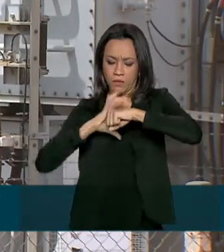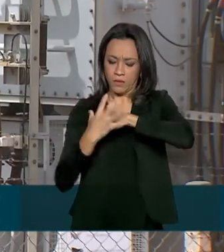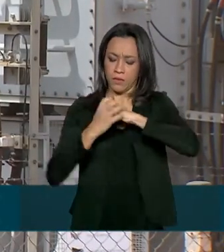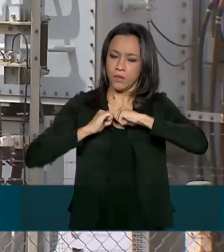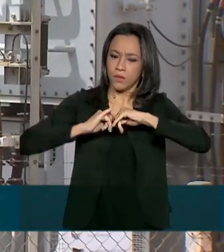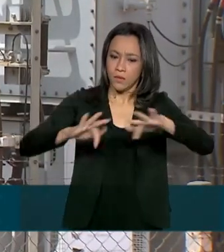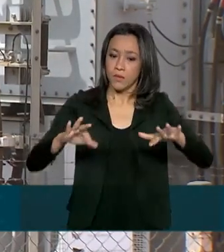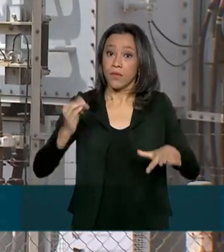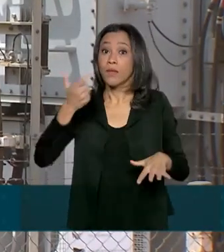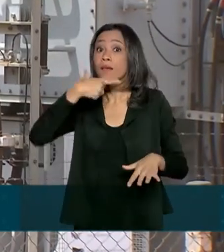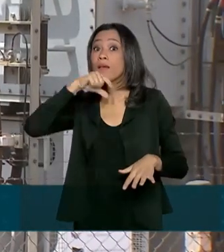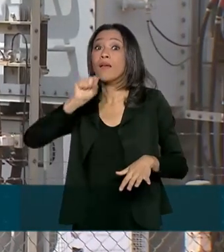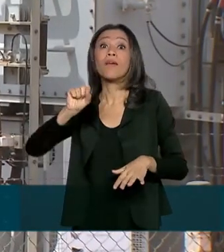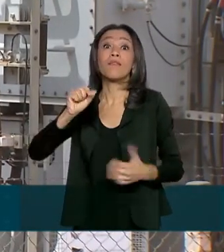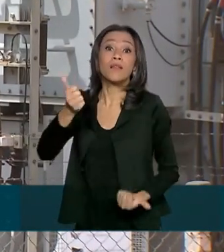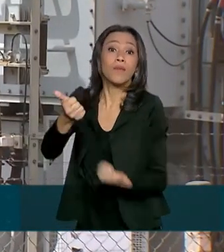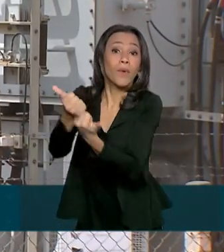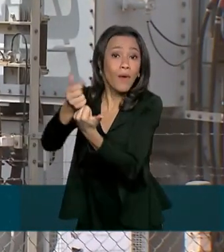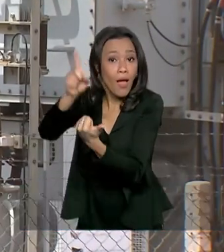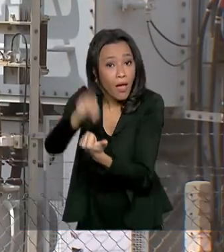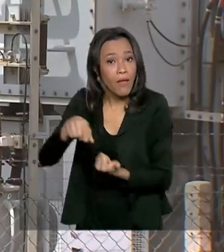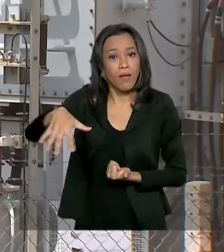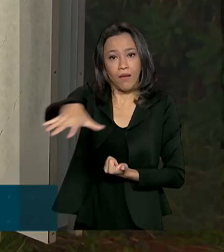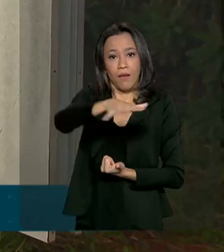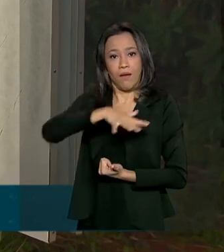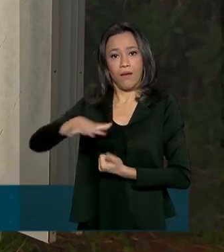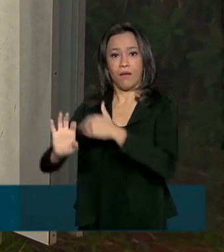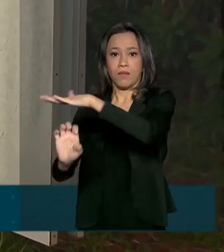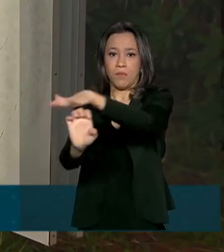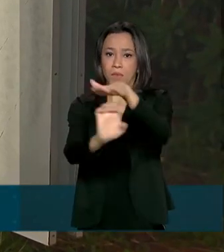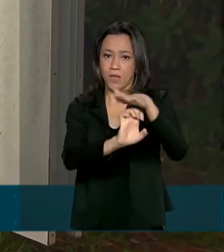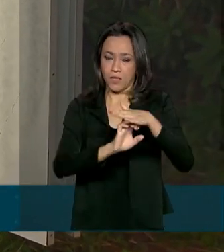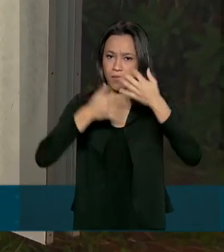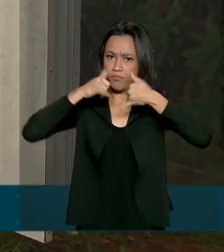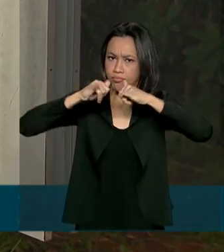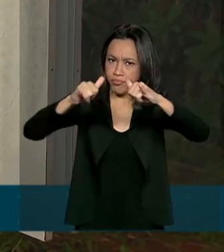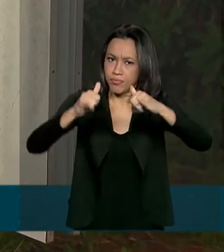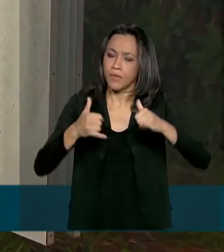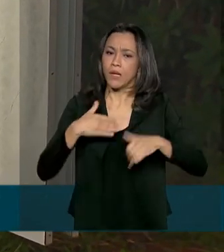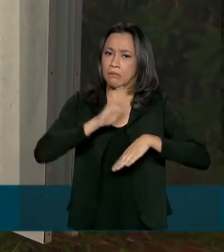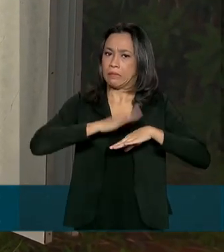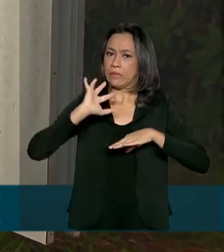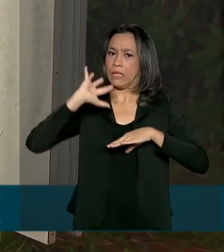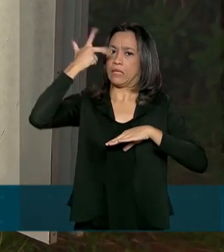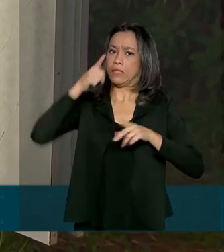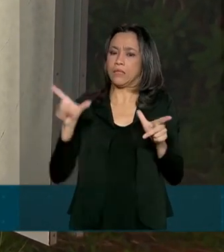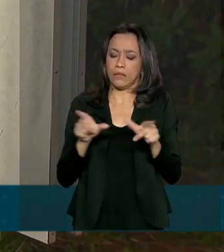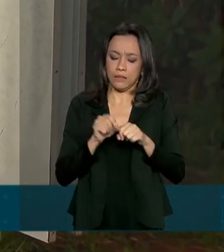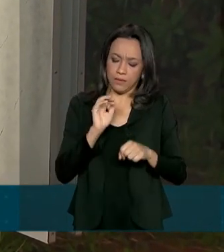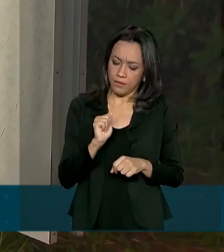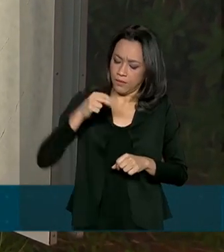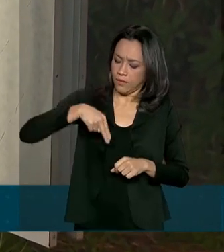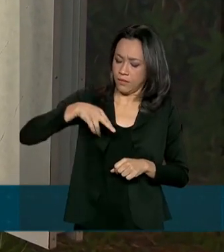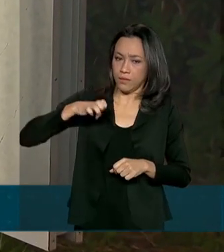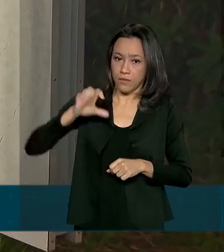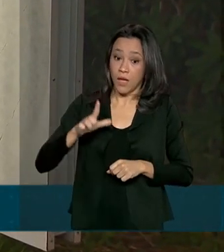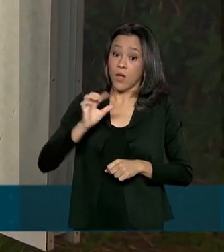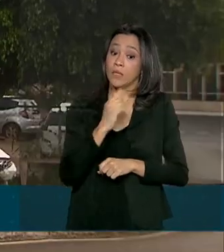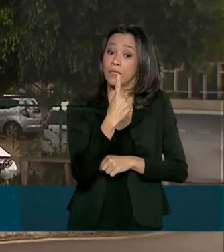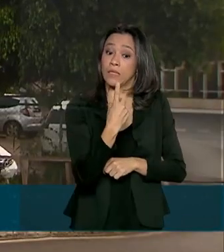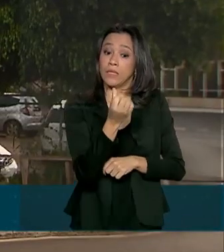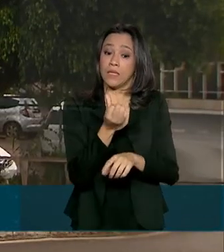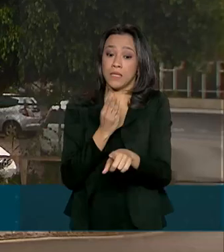beneficiadas são as empresas do setor elétrico. A decisão da ANEEL libera R$ 16 bilhões